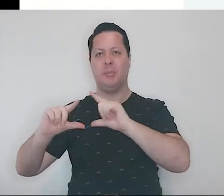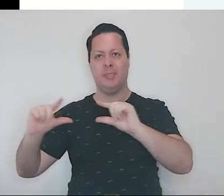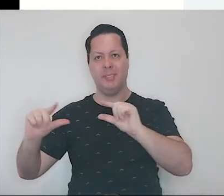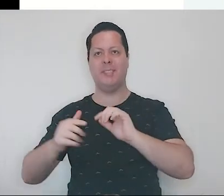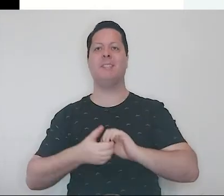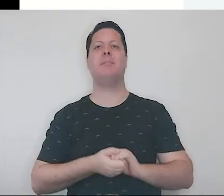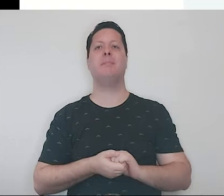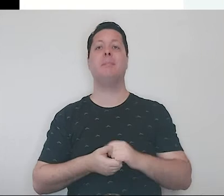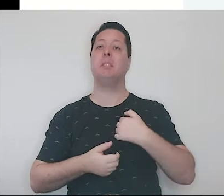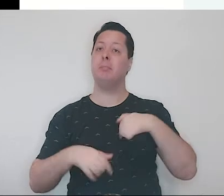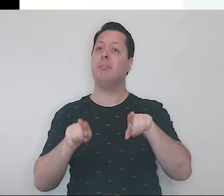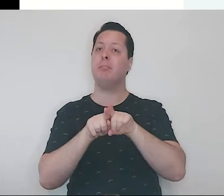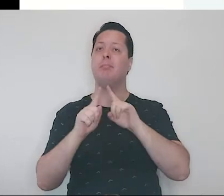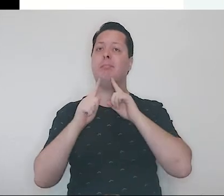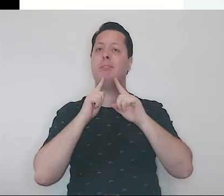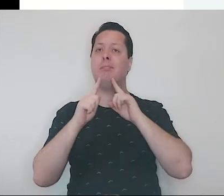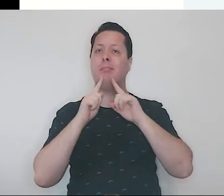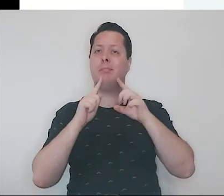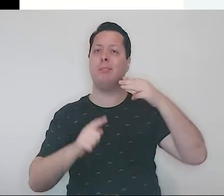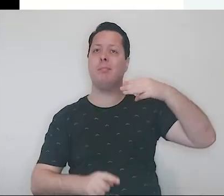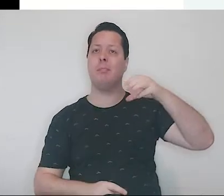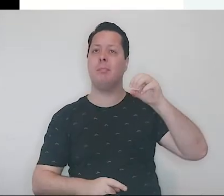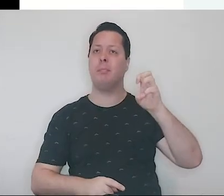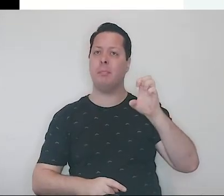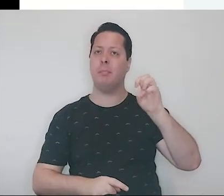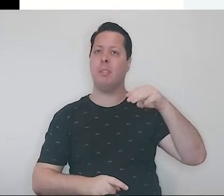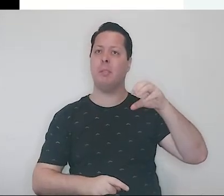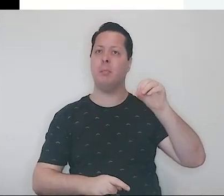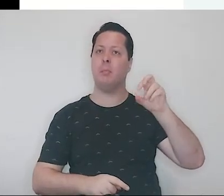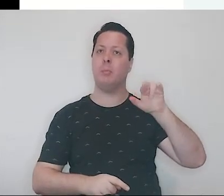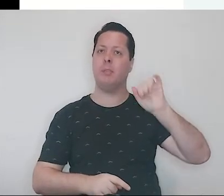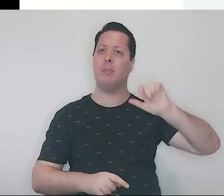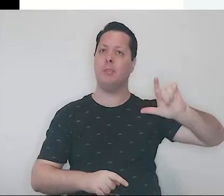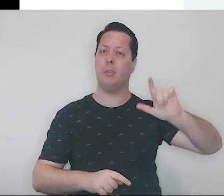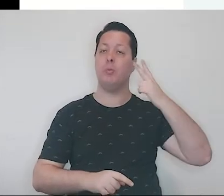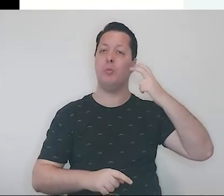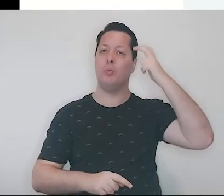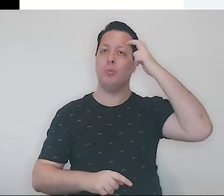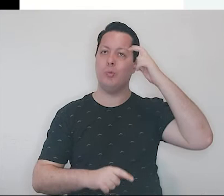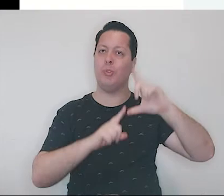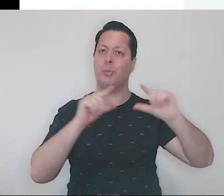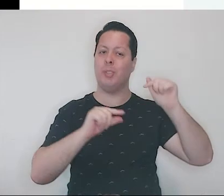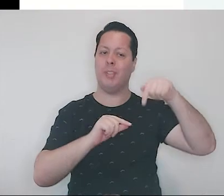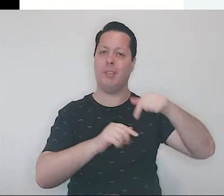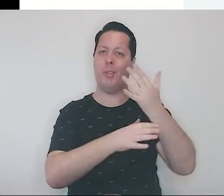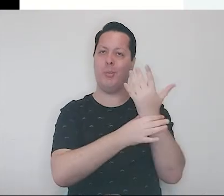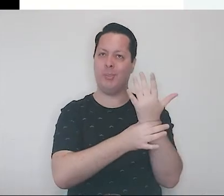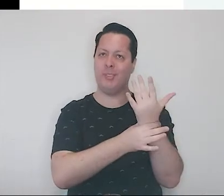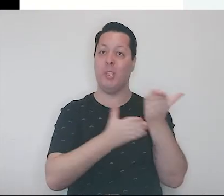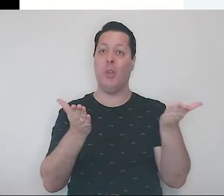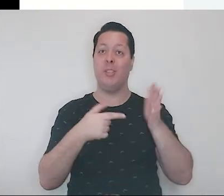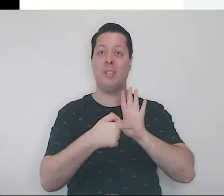E também coordeno o Memorial de Imigração e Cultura Japonesa, aqui da URGS, e hoje vamos apresentar